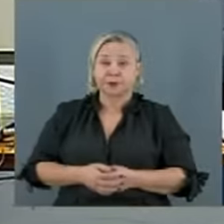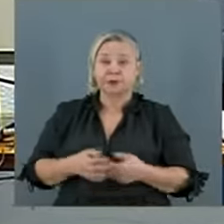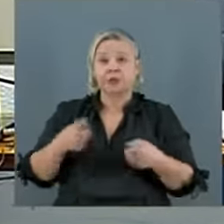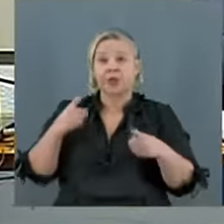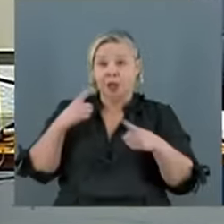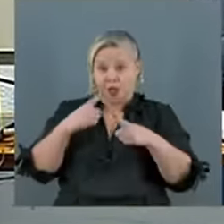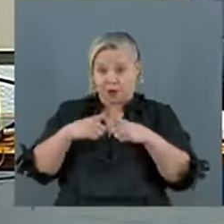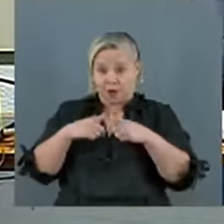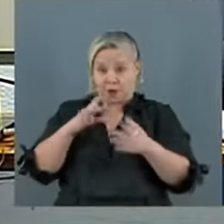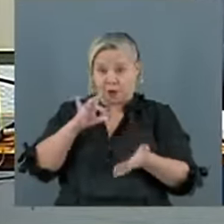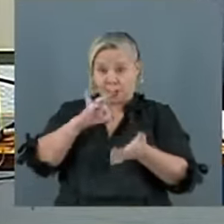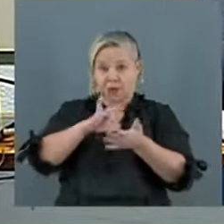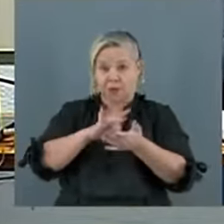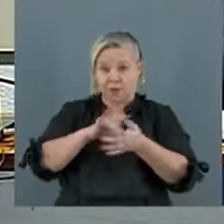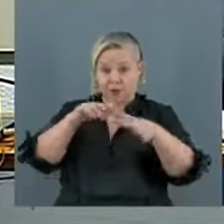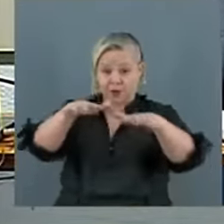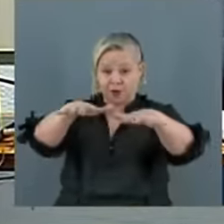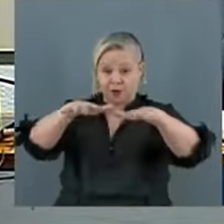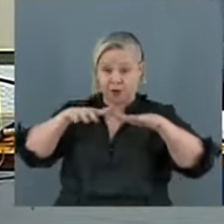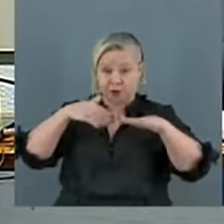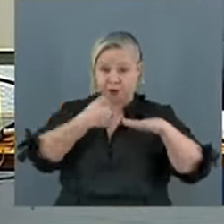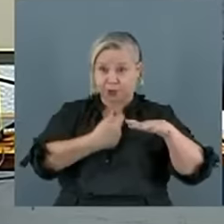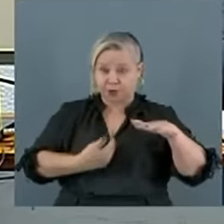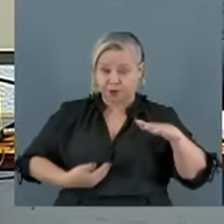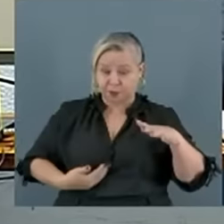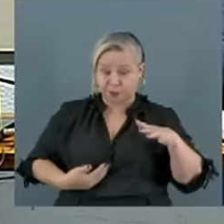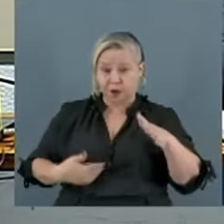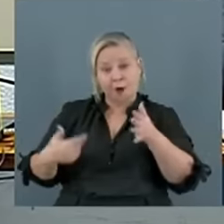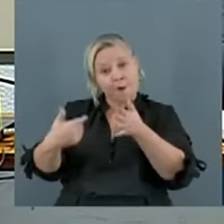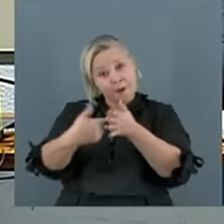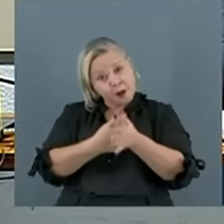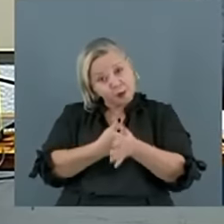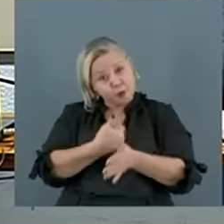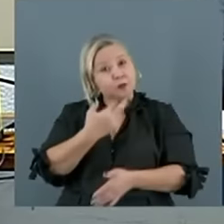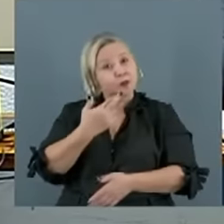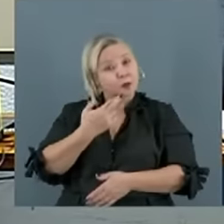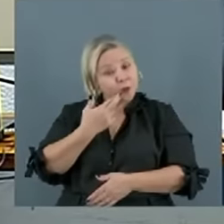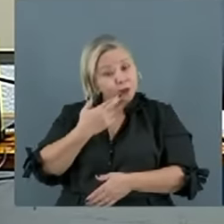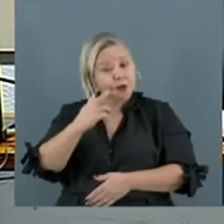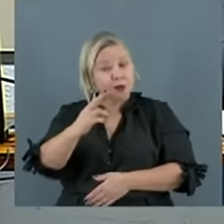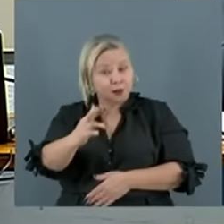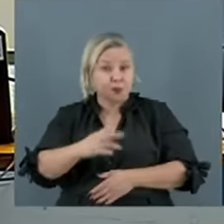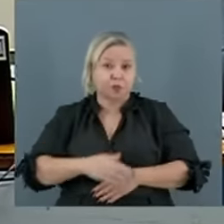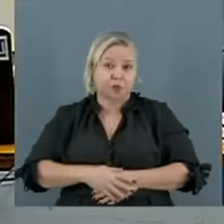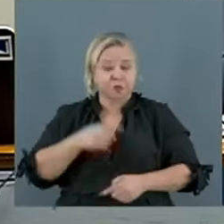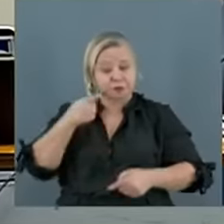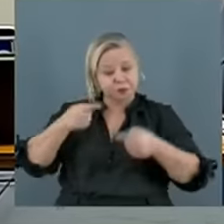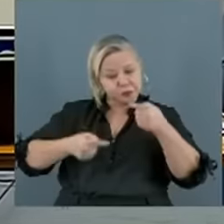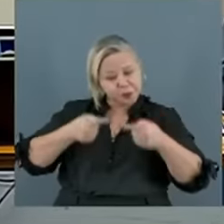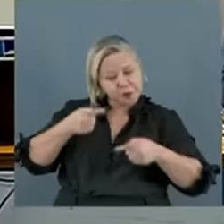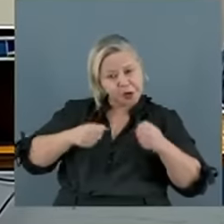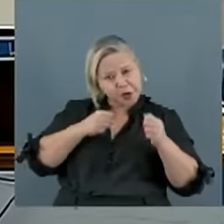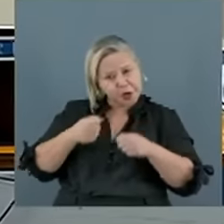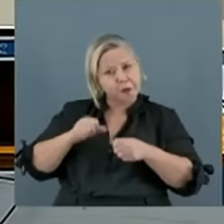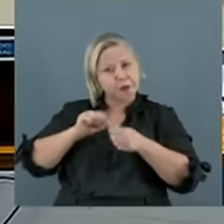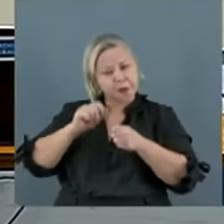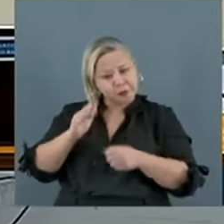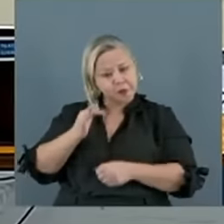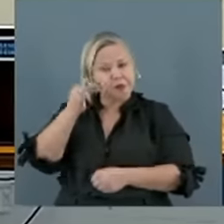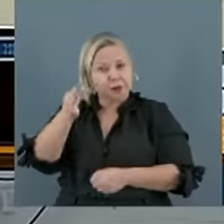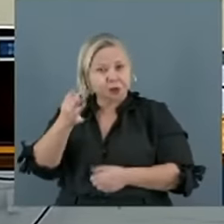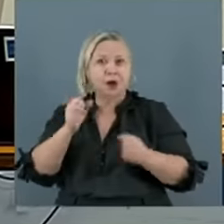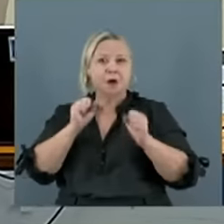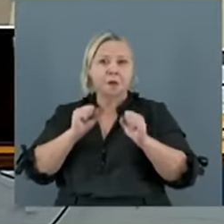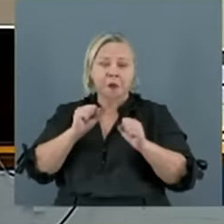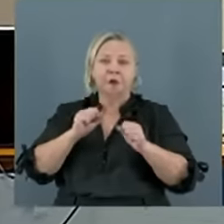porque, na verdade, é uma audiência pública. Os senhores perguntam e eu respondo. Debate eu faço com o maior prazer. Se o senhor me convidar para um debate na sua